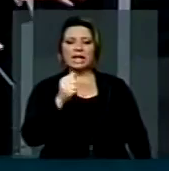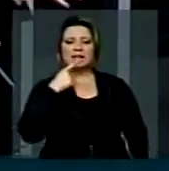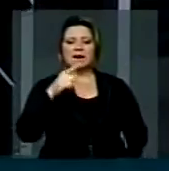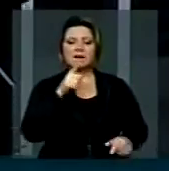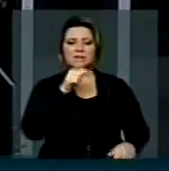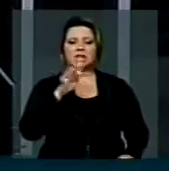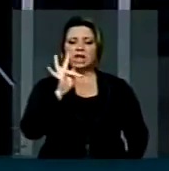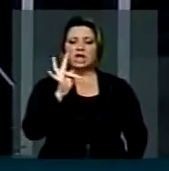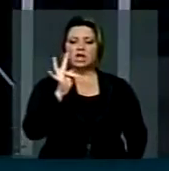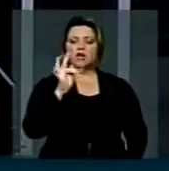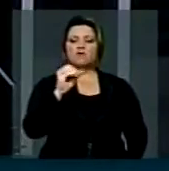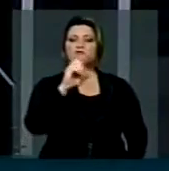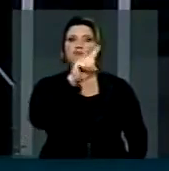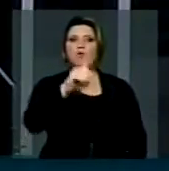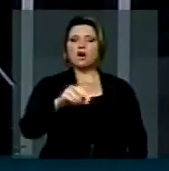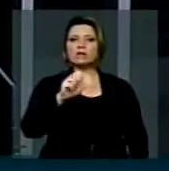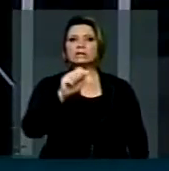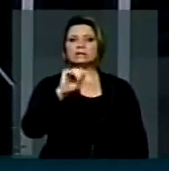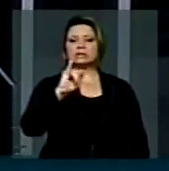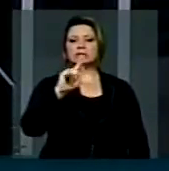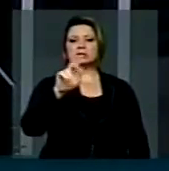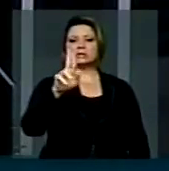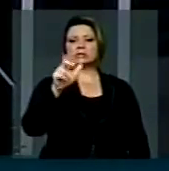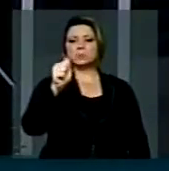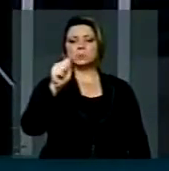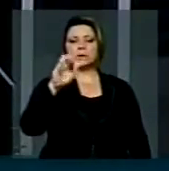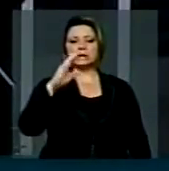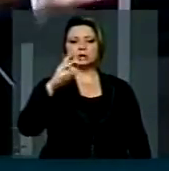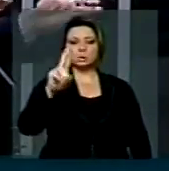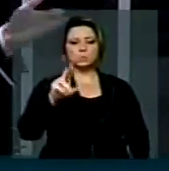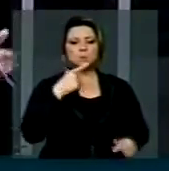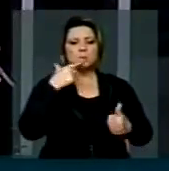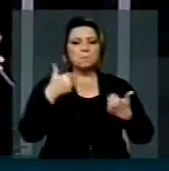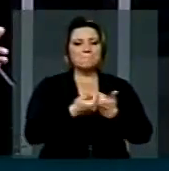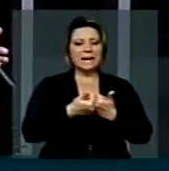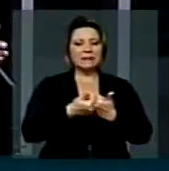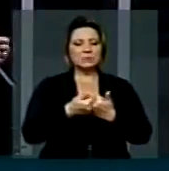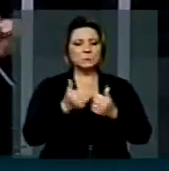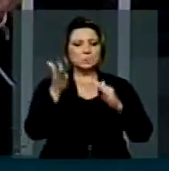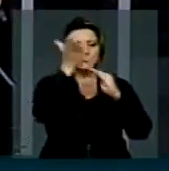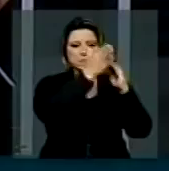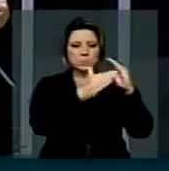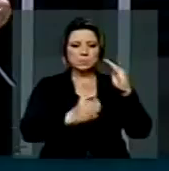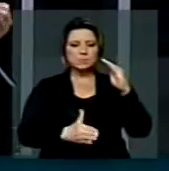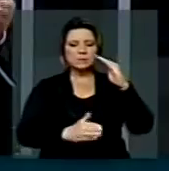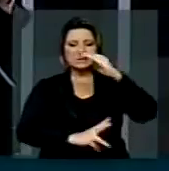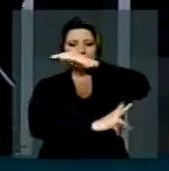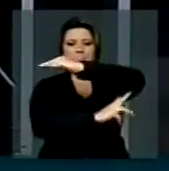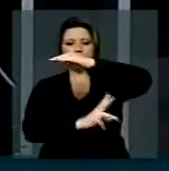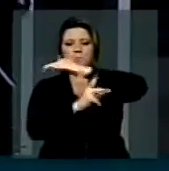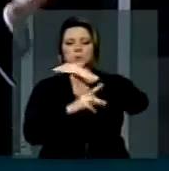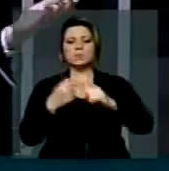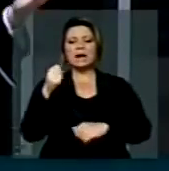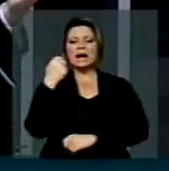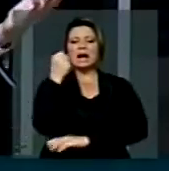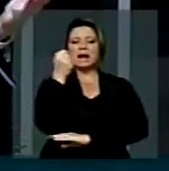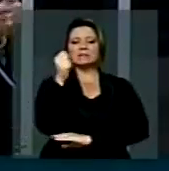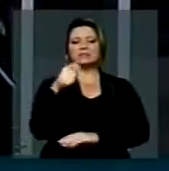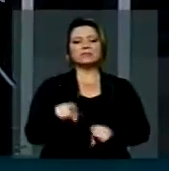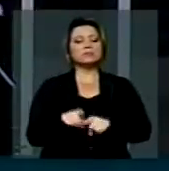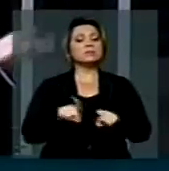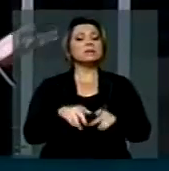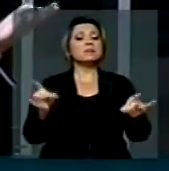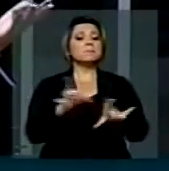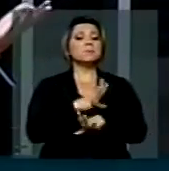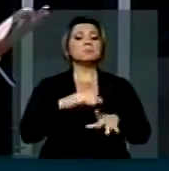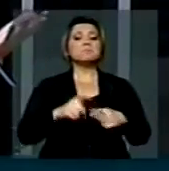tem a aduana do lado brasileiro, na ponte Tancredo Neves, divisa com a Argentina, nós temos lá algo que foi reformado, está pronto